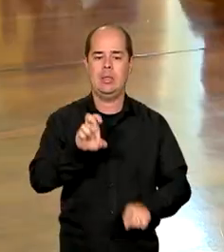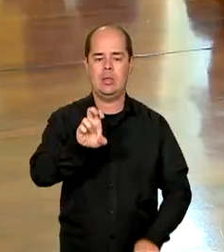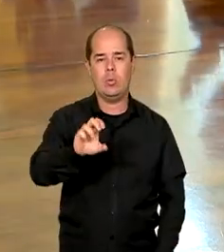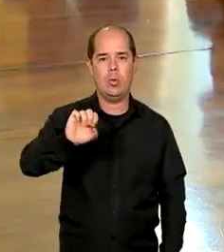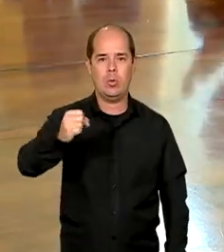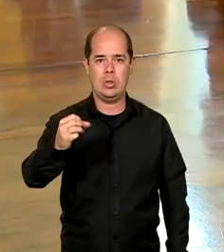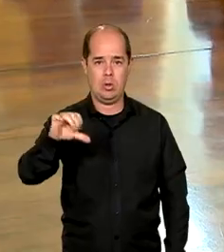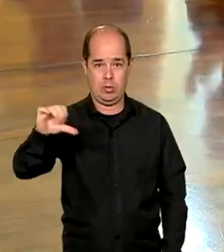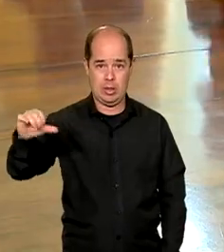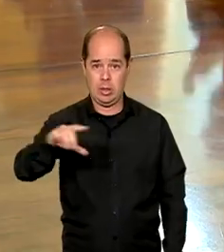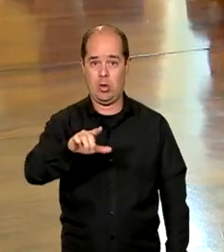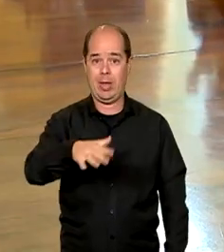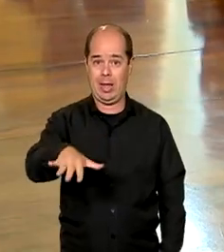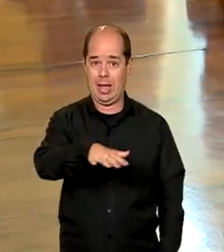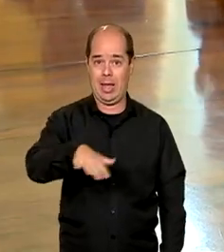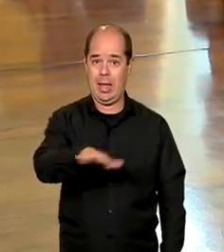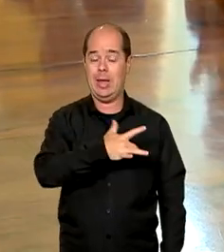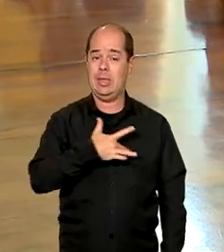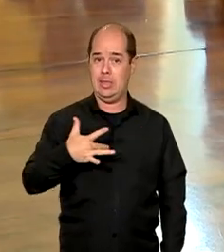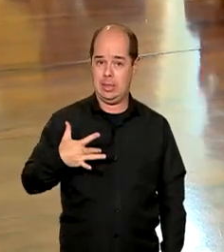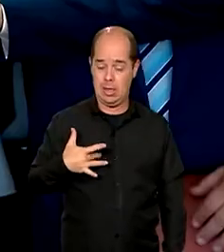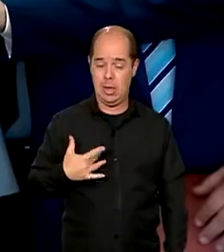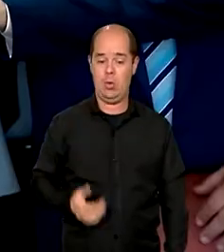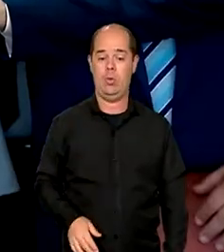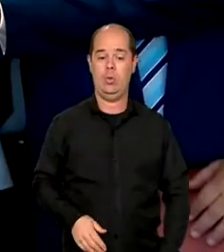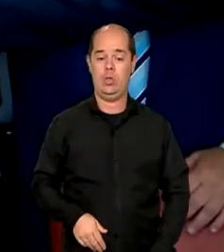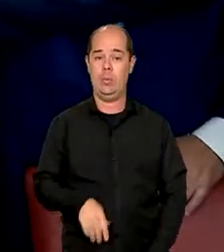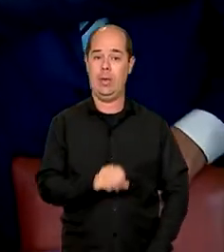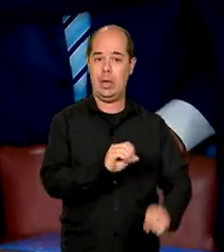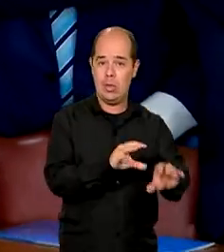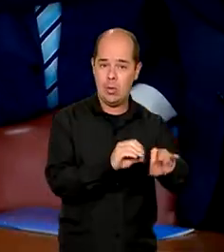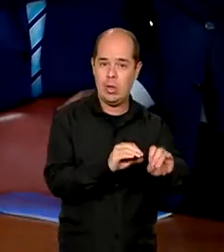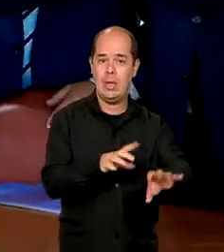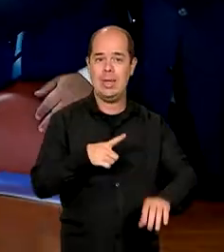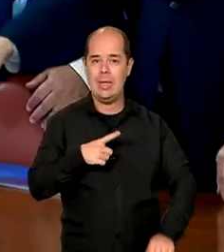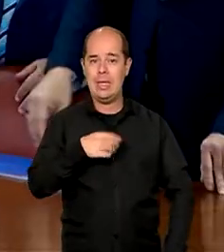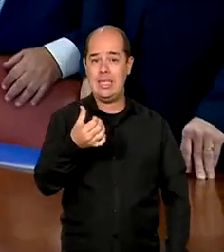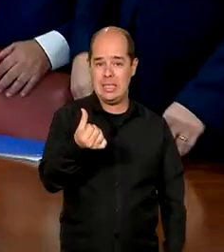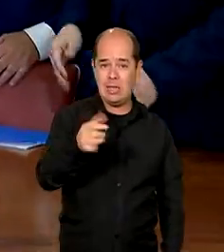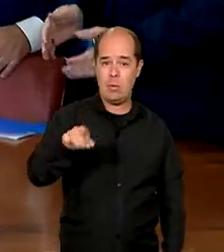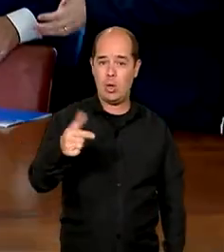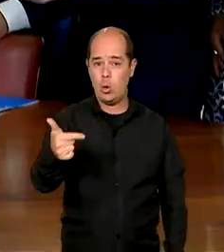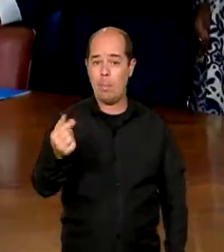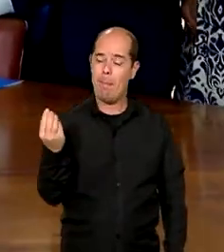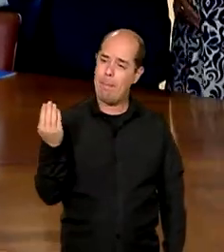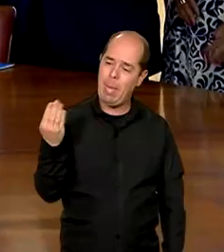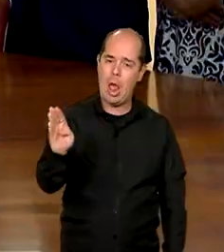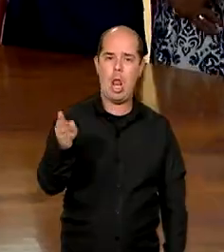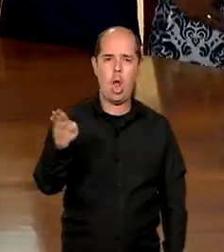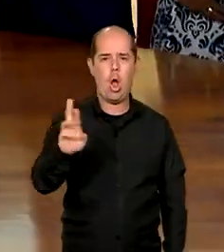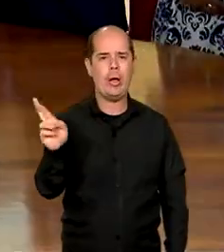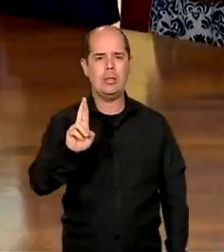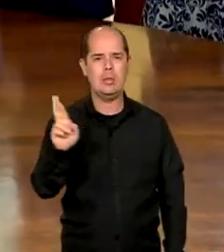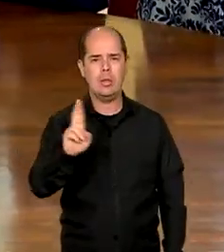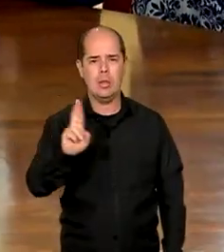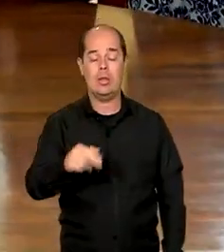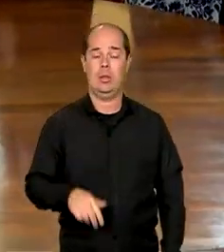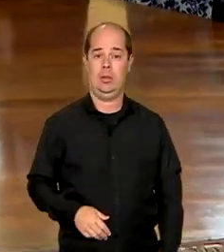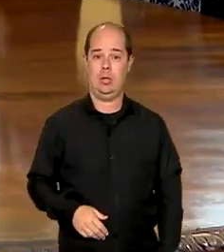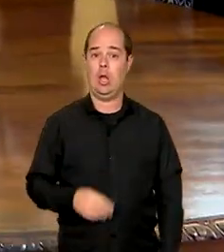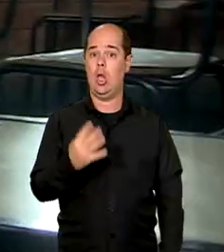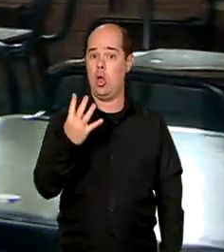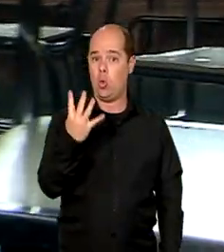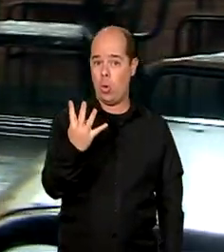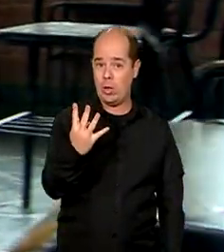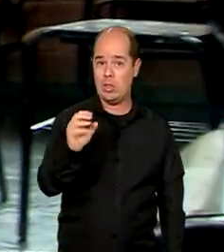Para a educação serão investidos 6,2 bilhões de reais, 458 milhões ainda